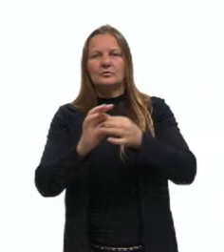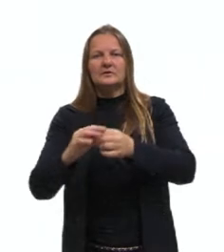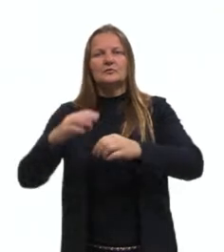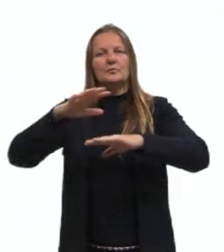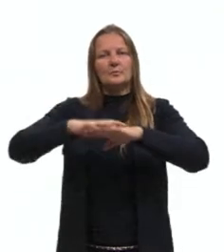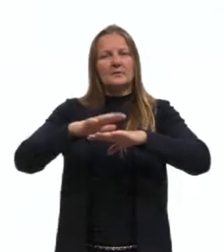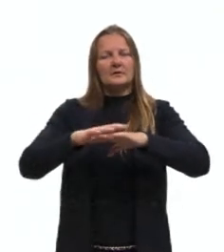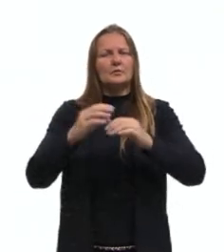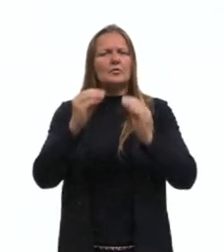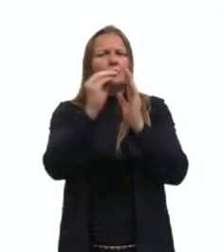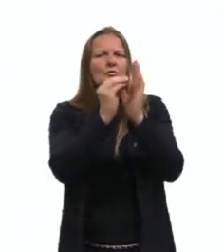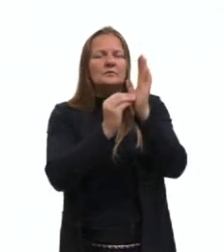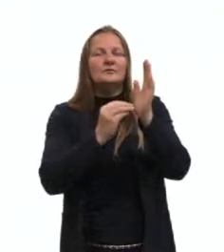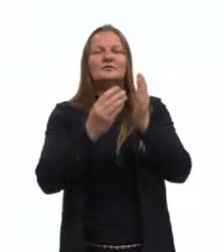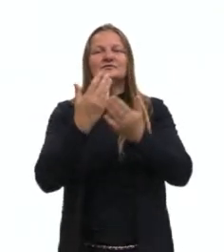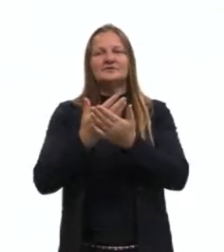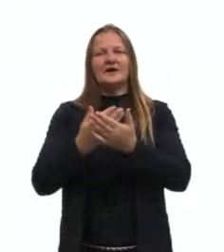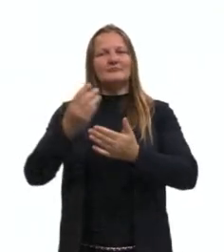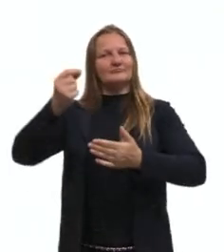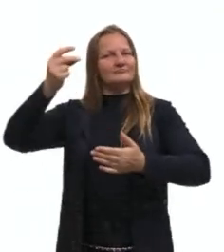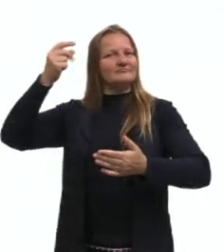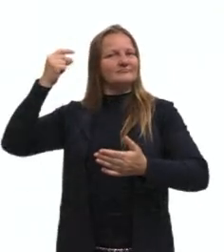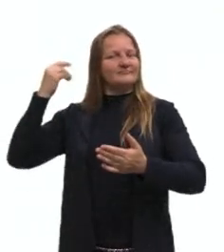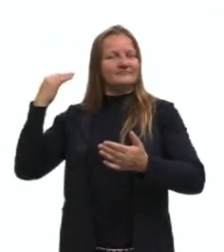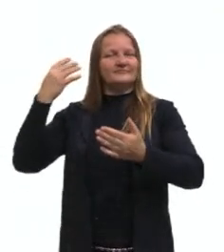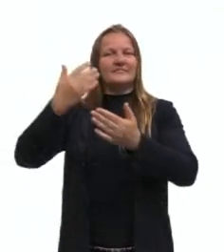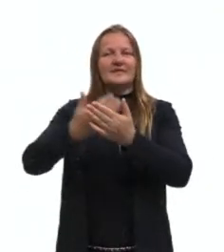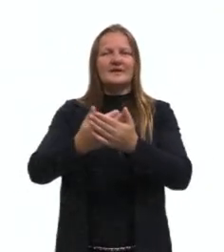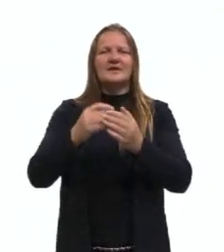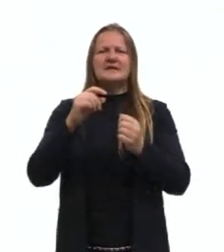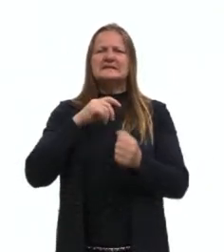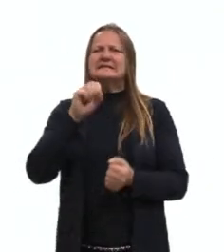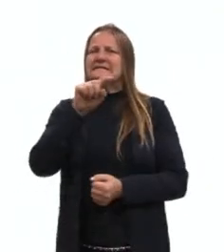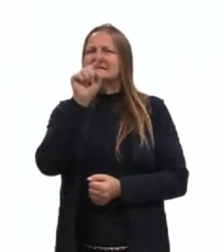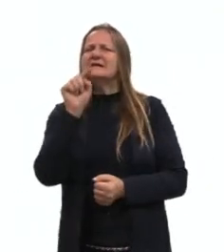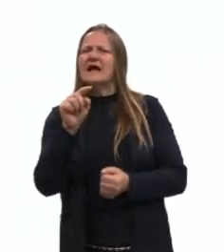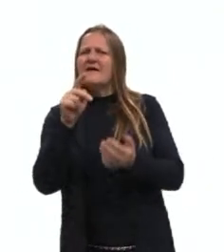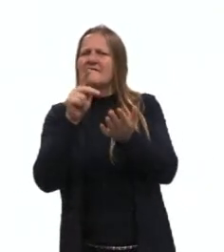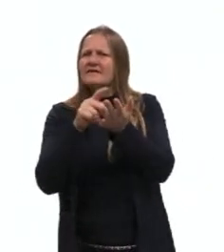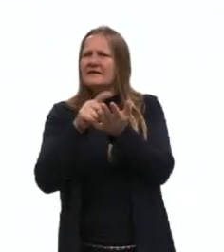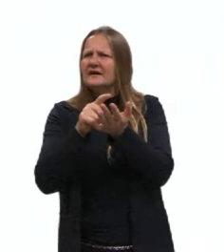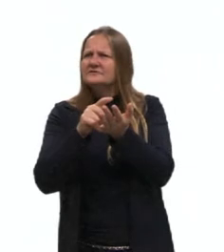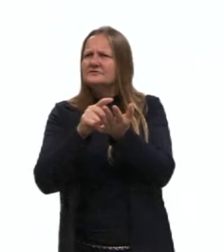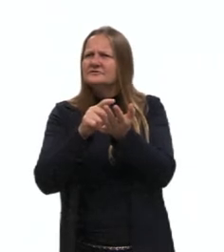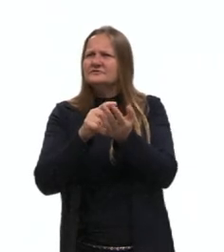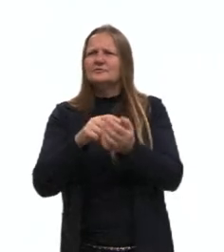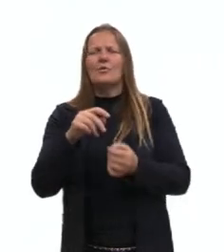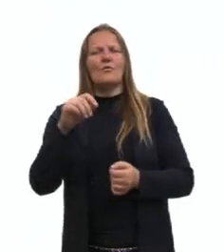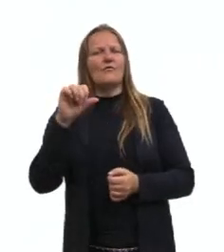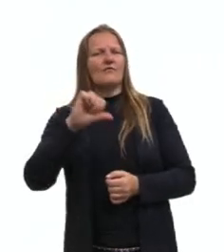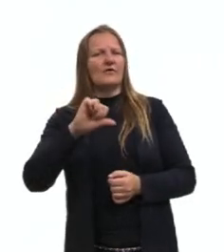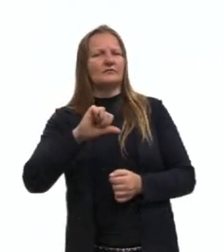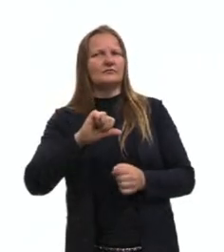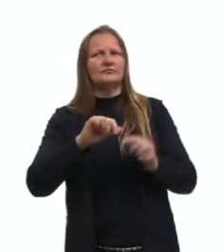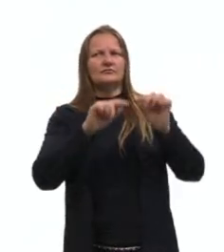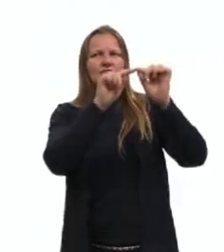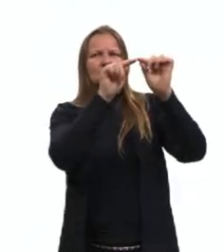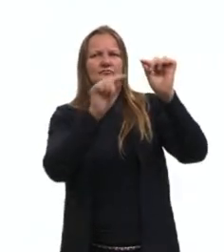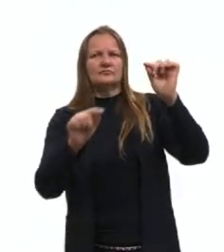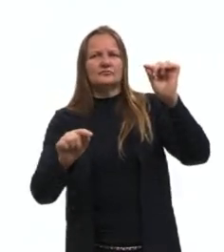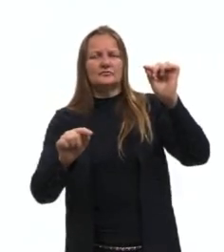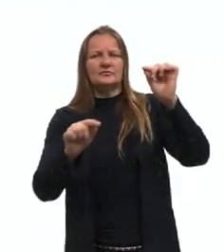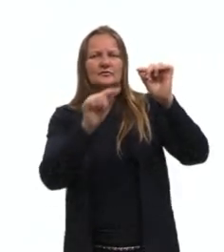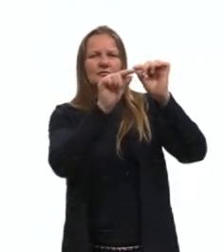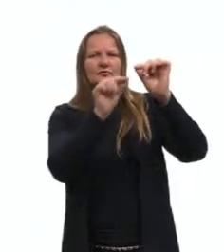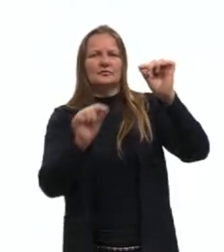todos os conteúdos que nós já estudamos. Será que ela é verdadeira ou não? Ela é uma sentença que eu consigo, então,